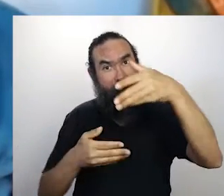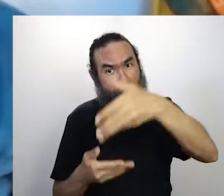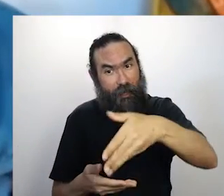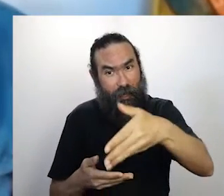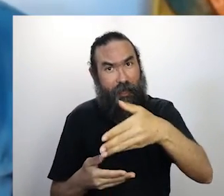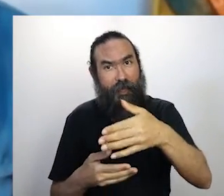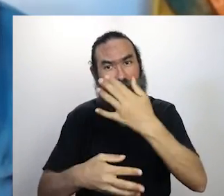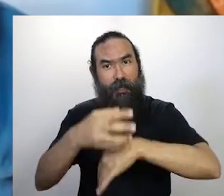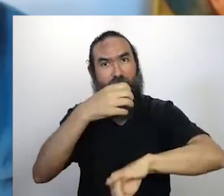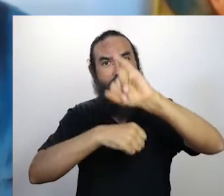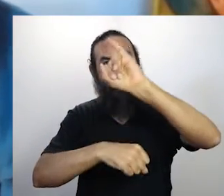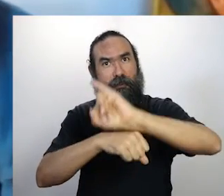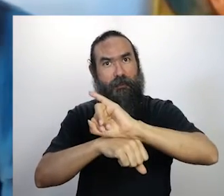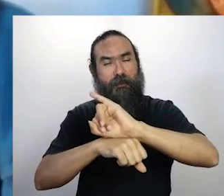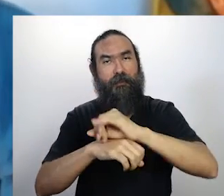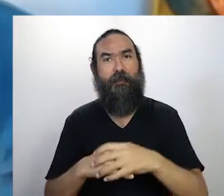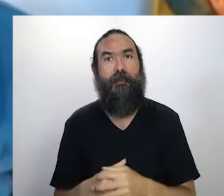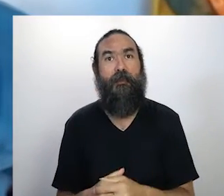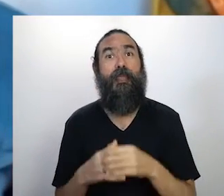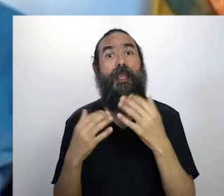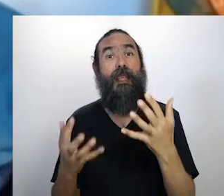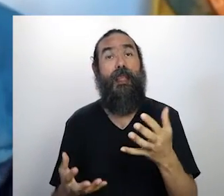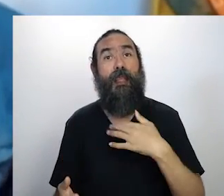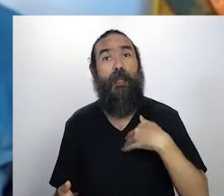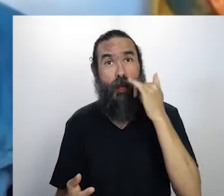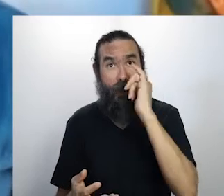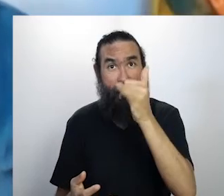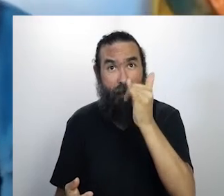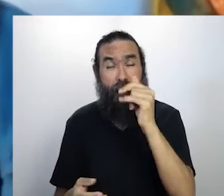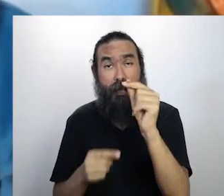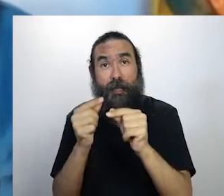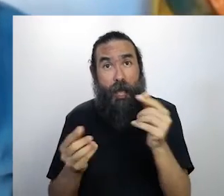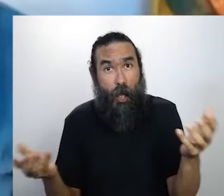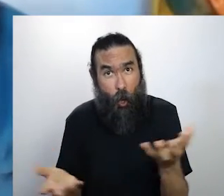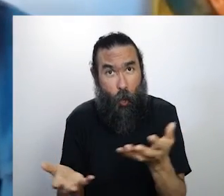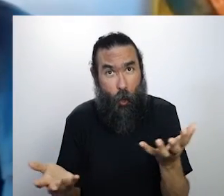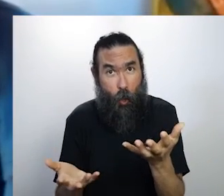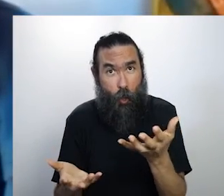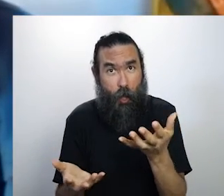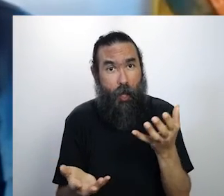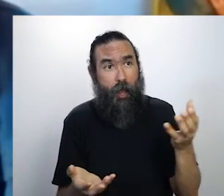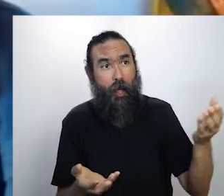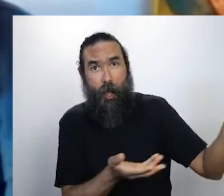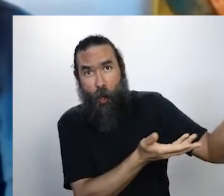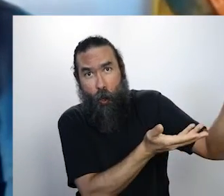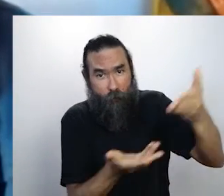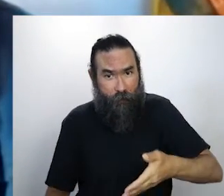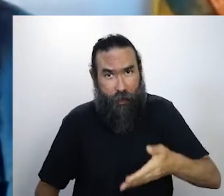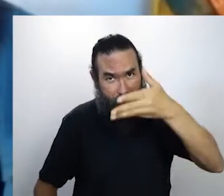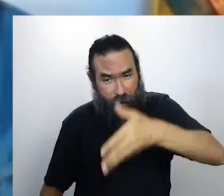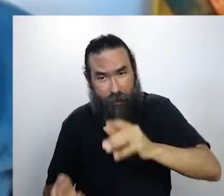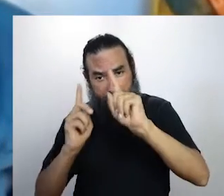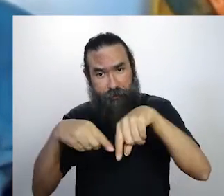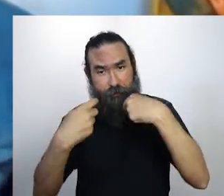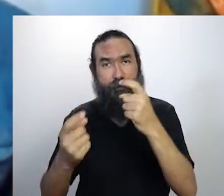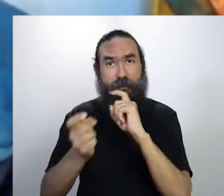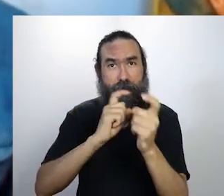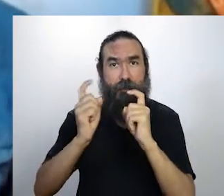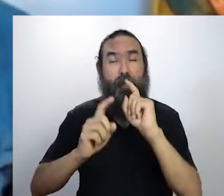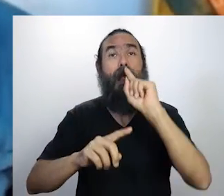essa sala do Zoom, e dizer o seguinte, a gente vai trazer agora mais uma convidada dessa roda de prosa,